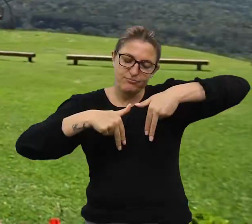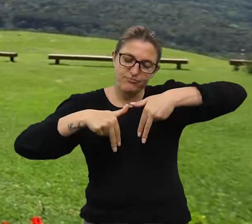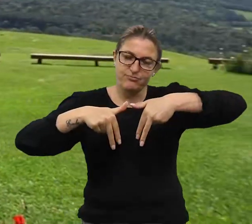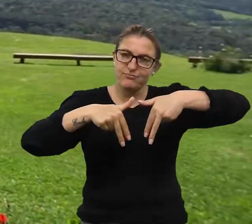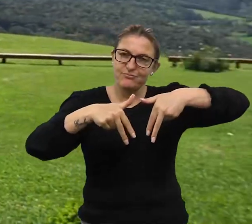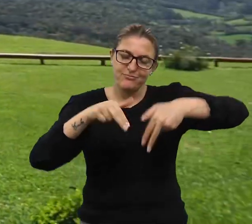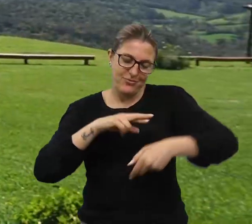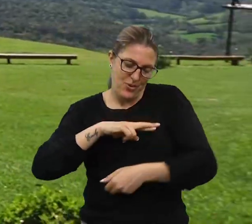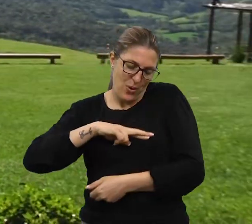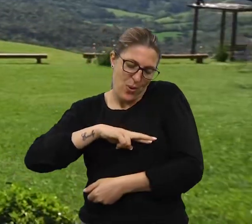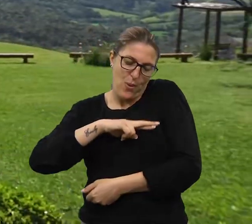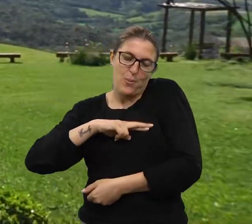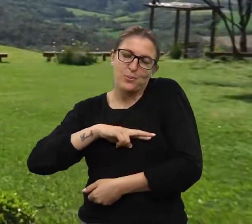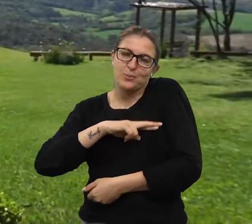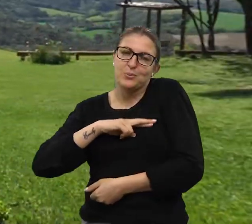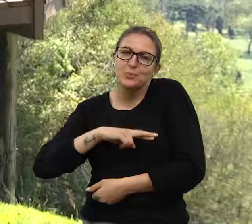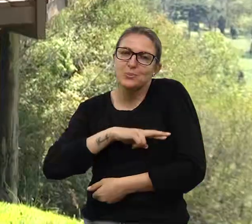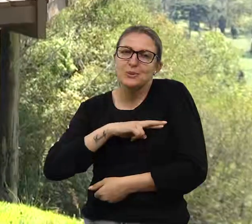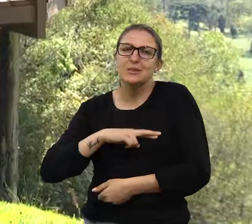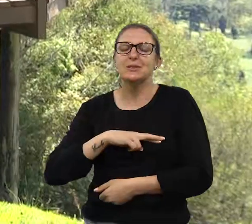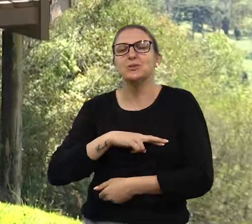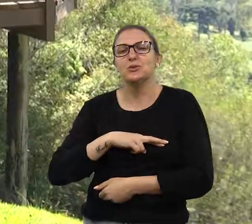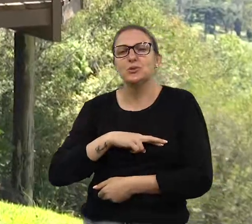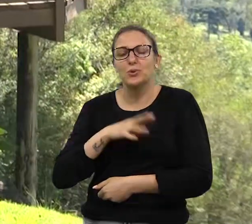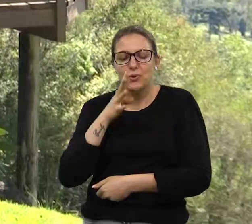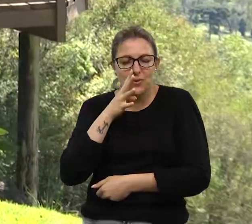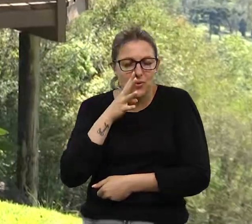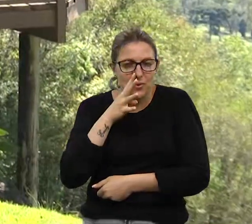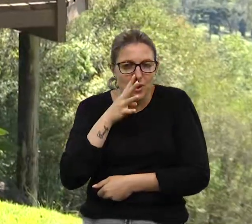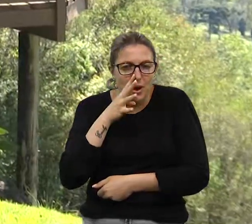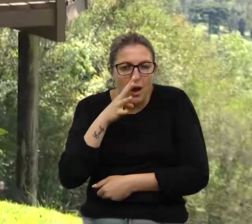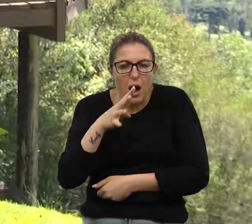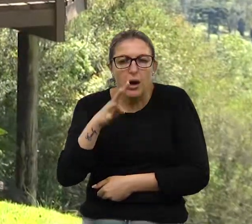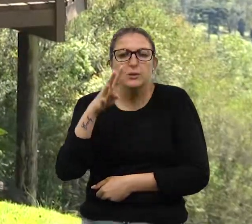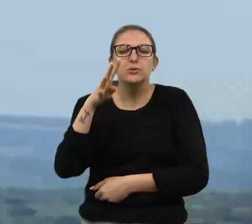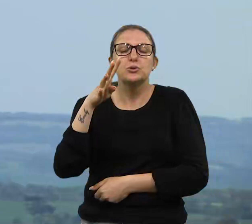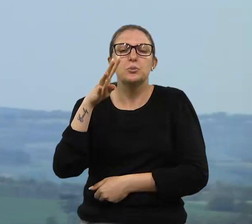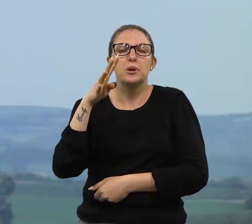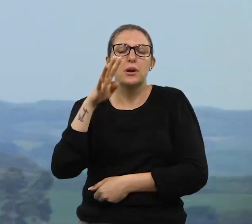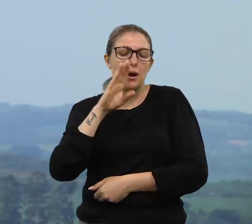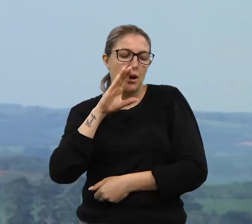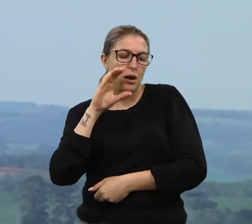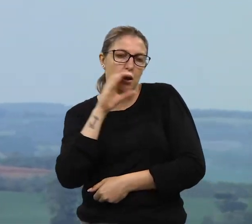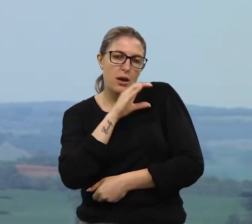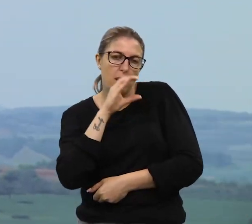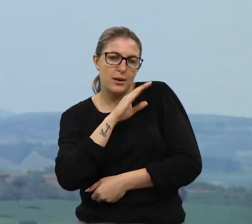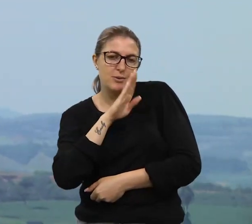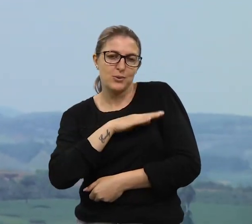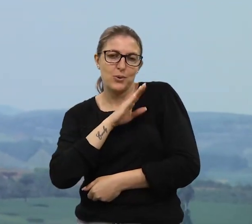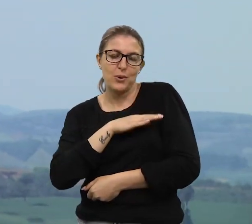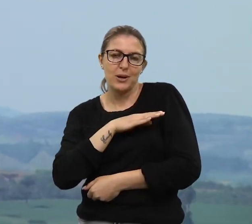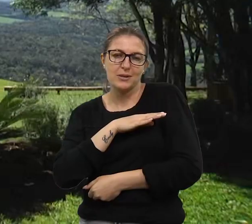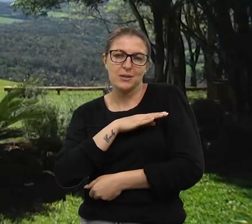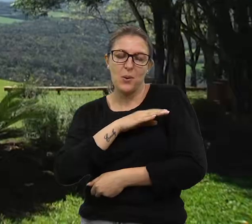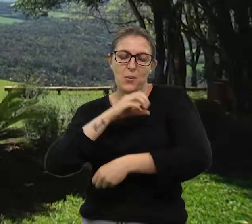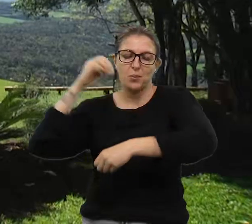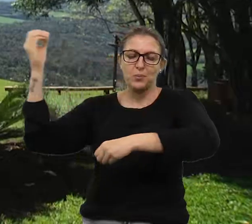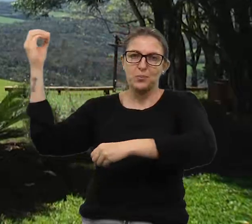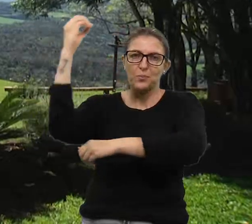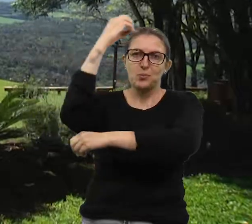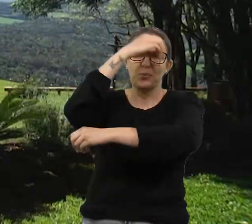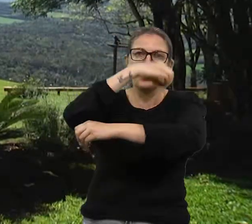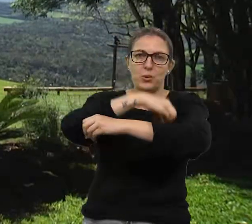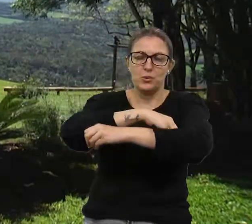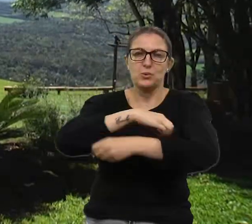aquele passeio bem romântico, para apreciar e aquecer o coração com o magnífico pôr do sol. O